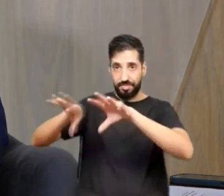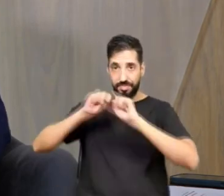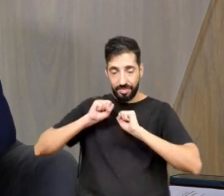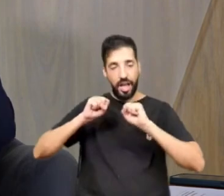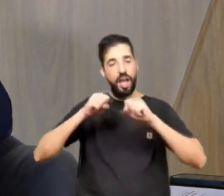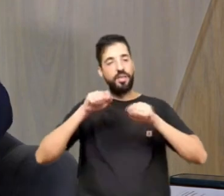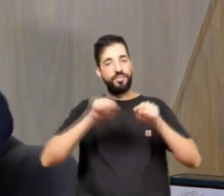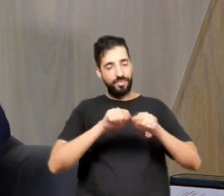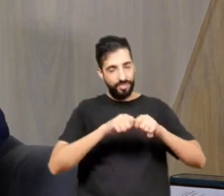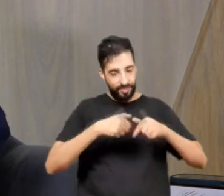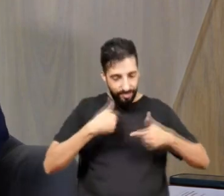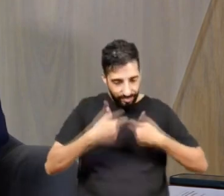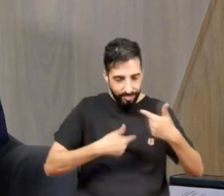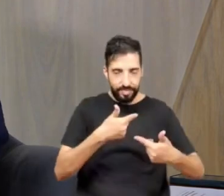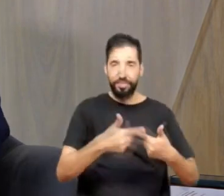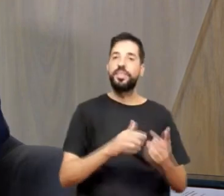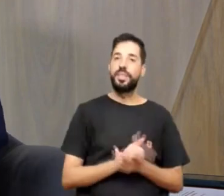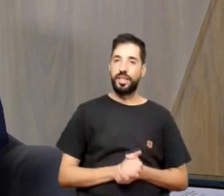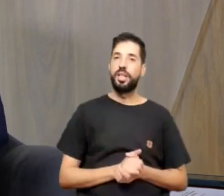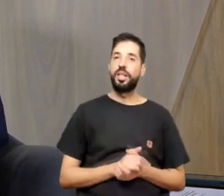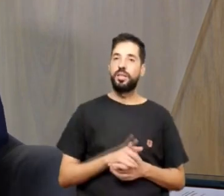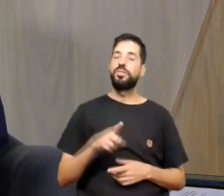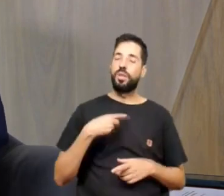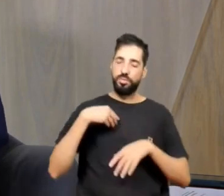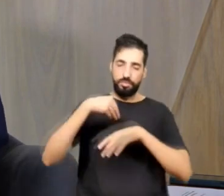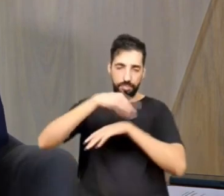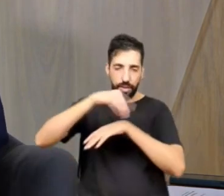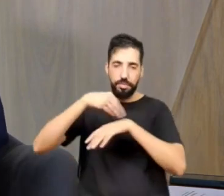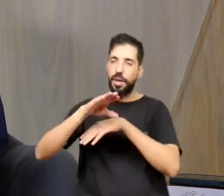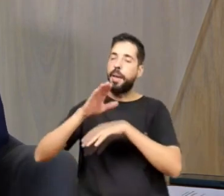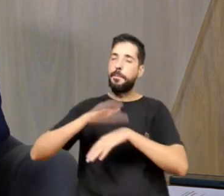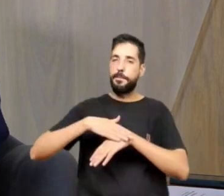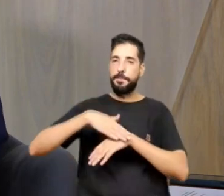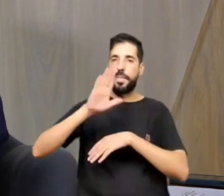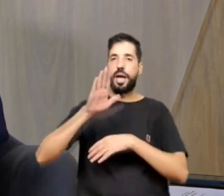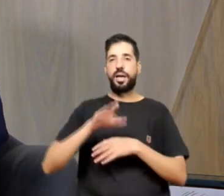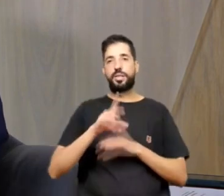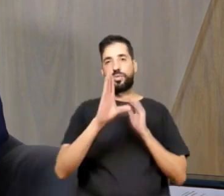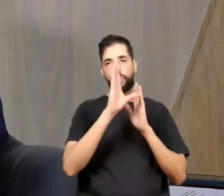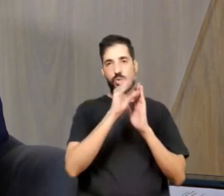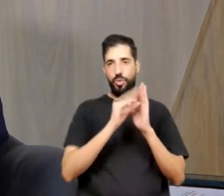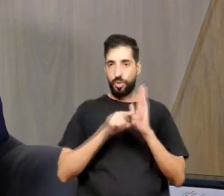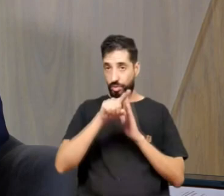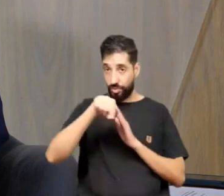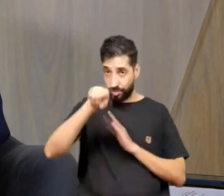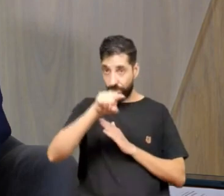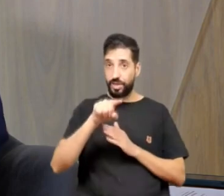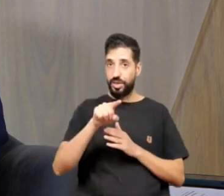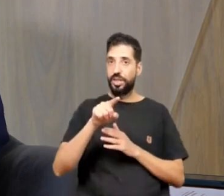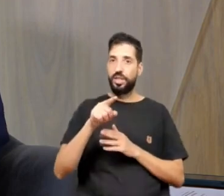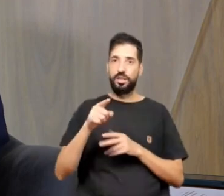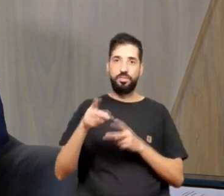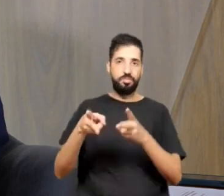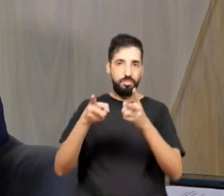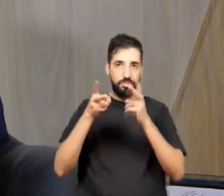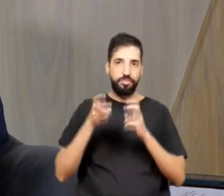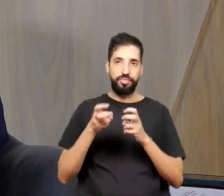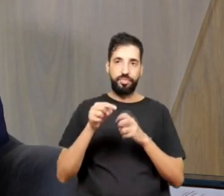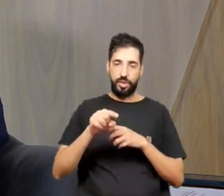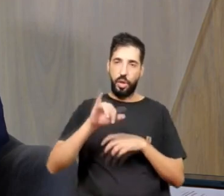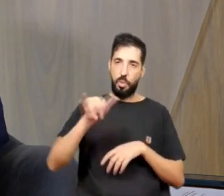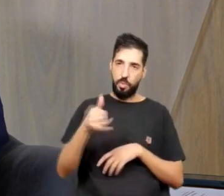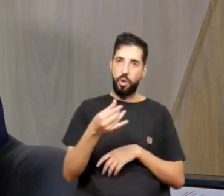colher e vamos reproduzir cada vez mais esses conteúdos que vocês tiveram a oportunidade de ter acesso aqui